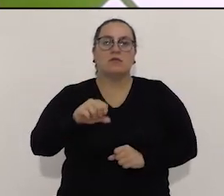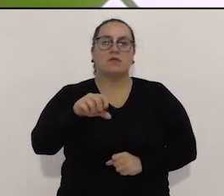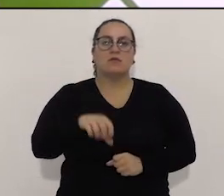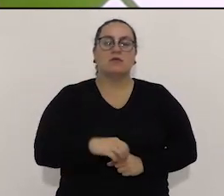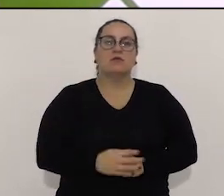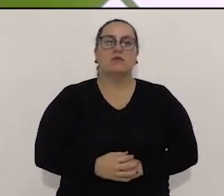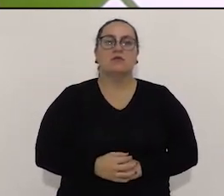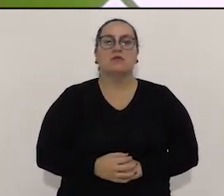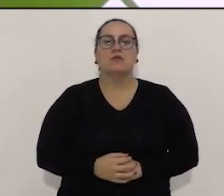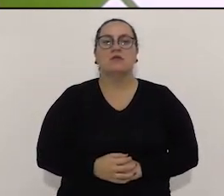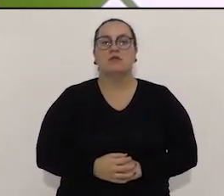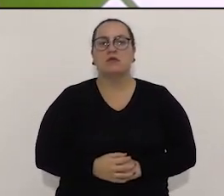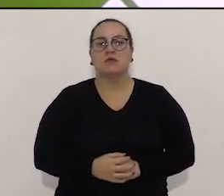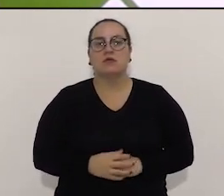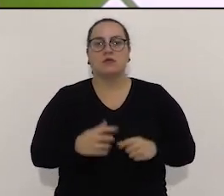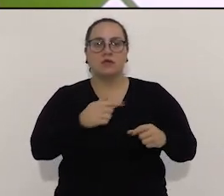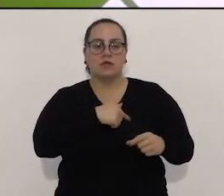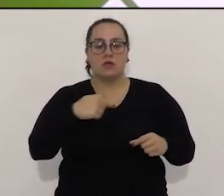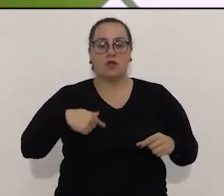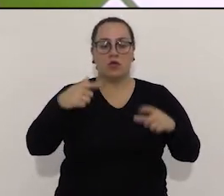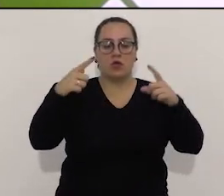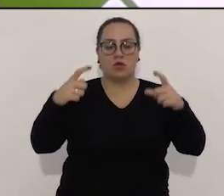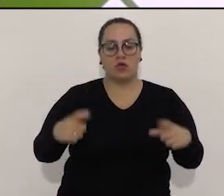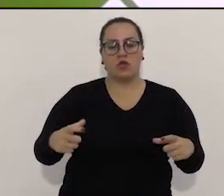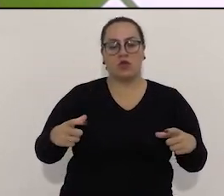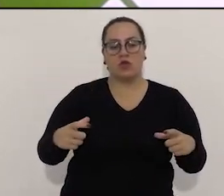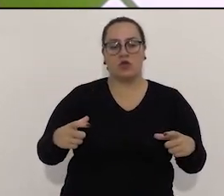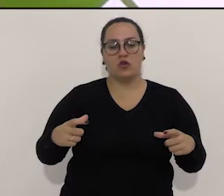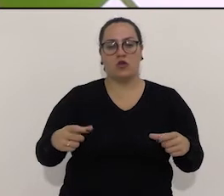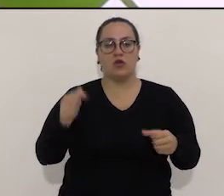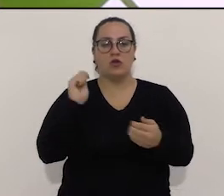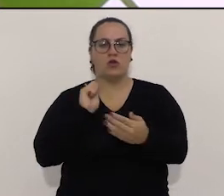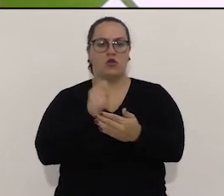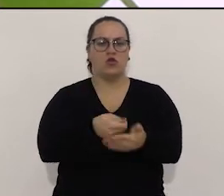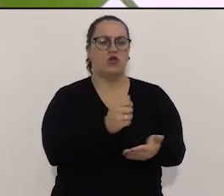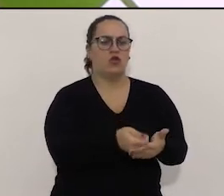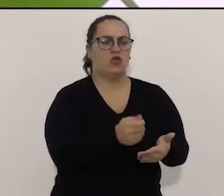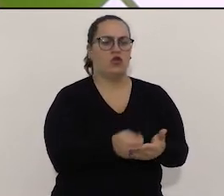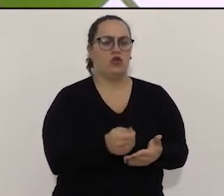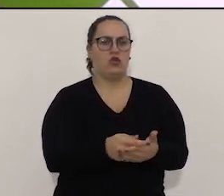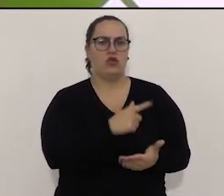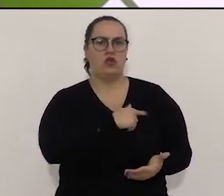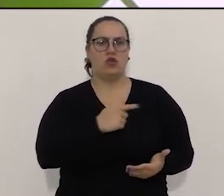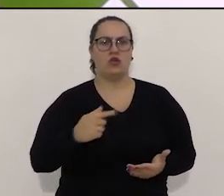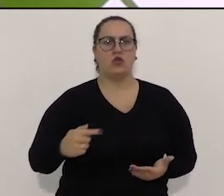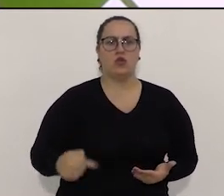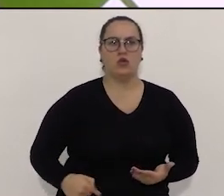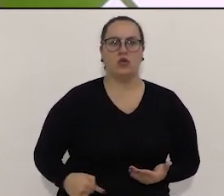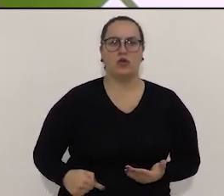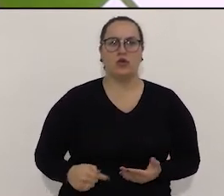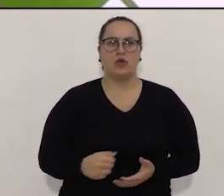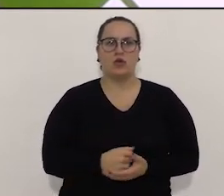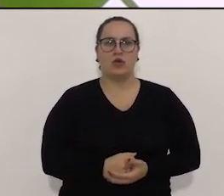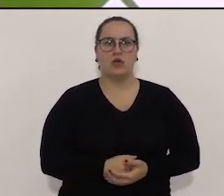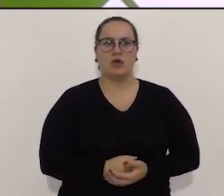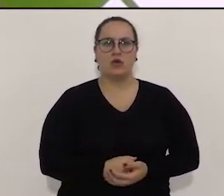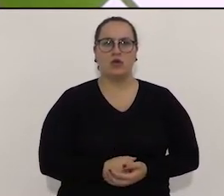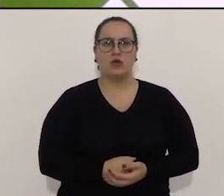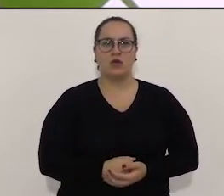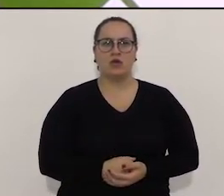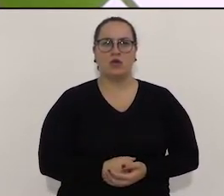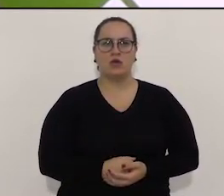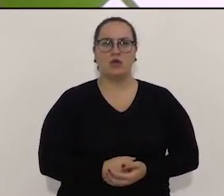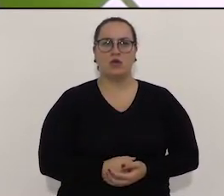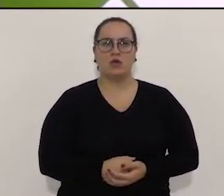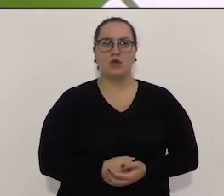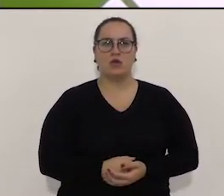principalmente para imagem e para especialidades. E cobrar do governo do Estado, e o eleitor, é importante saber, diz que inaugure o mais rápido